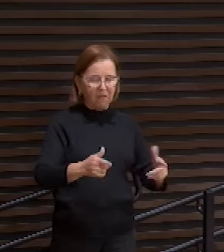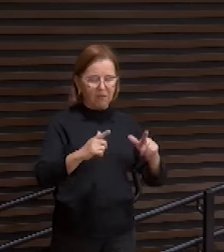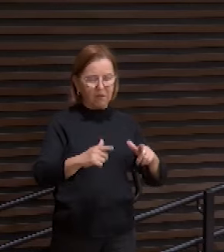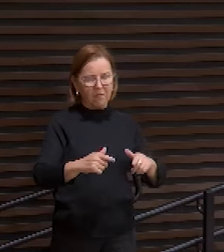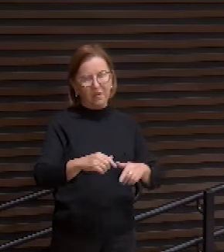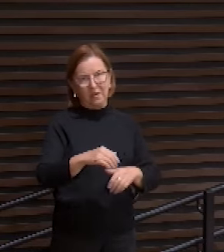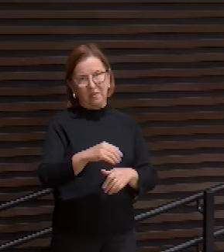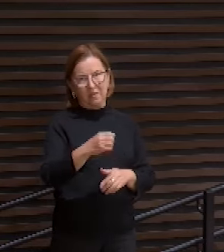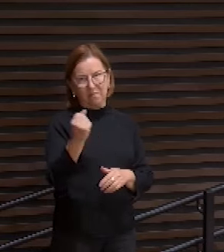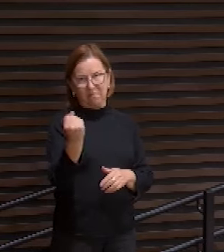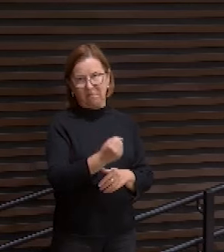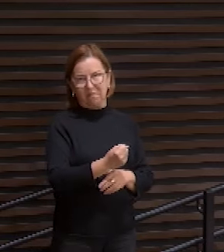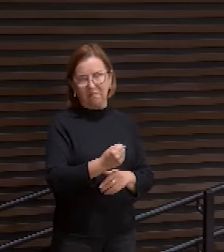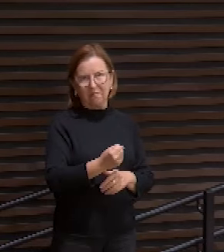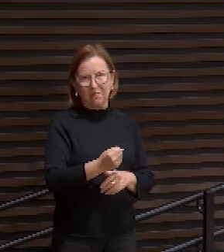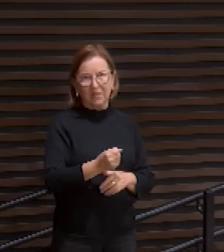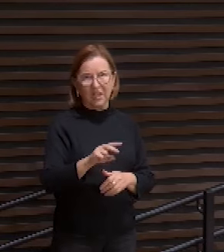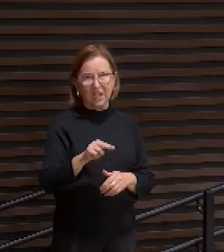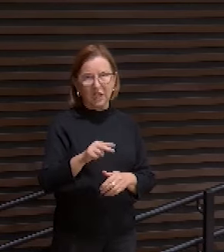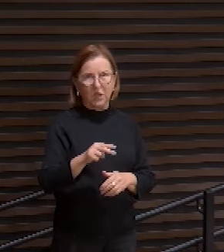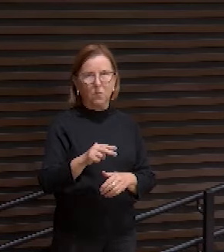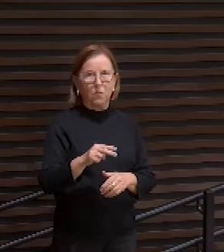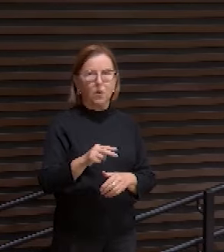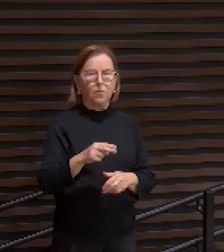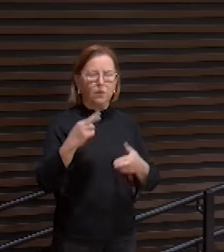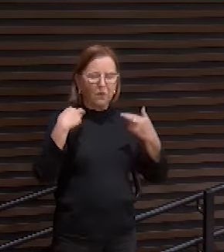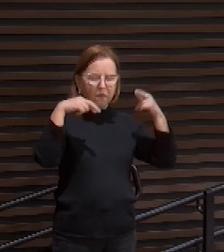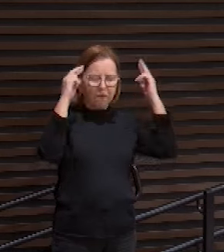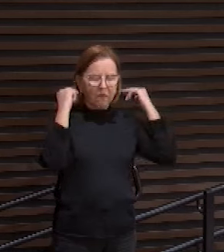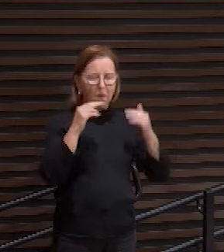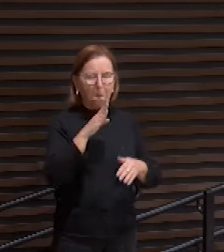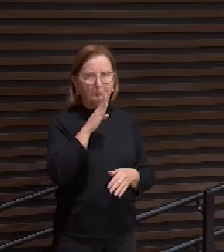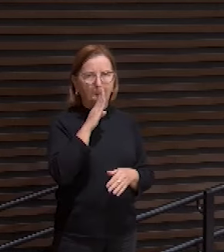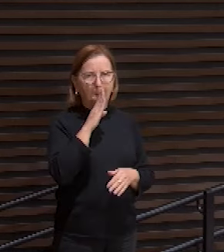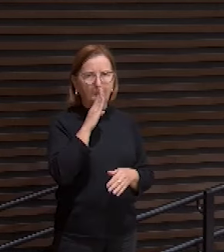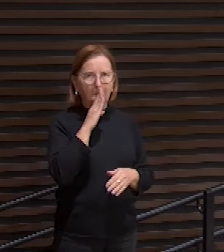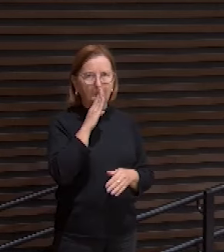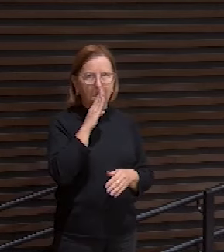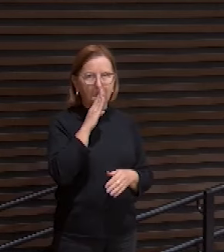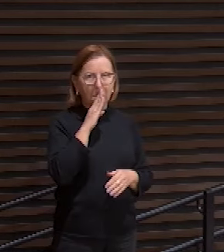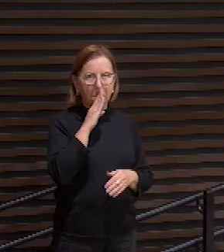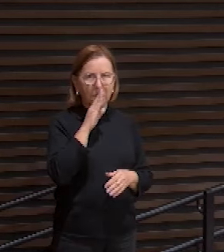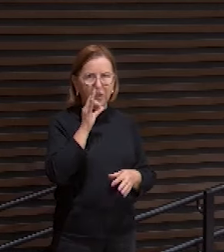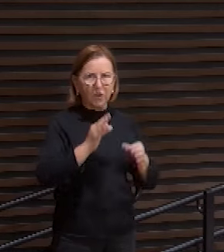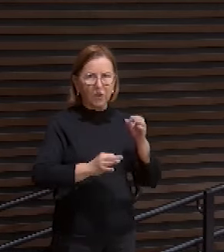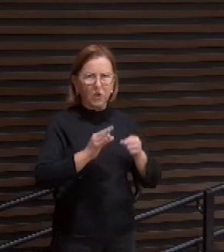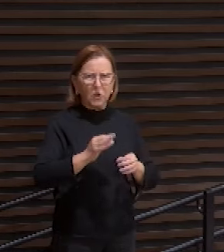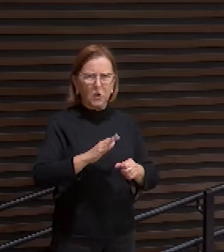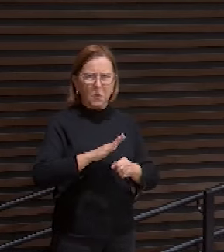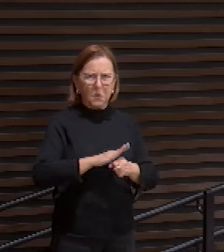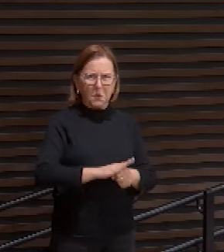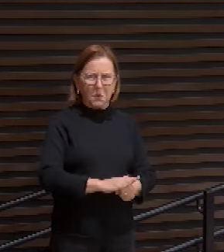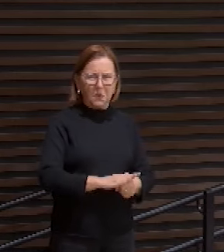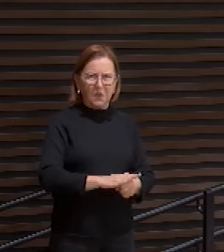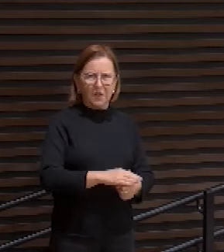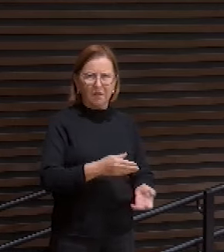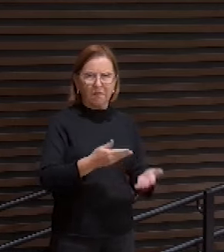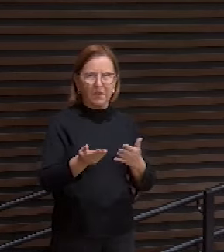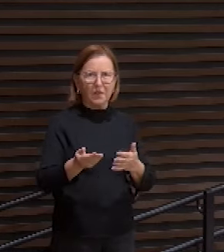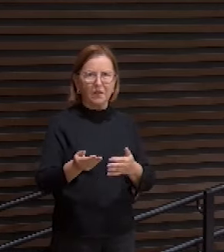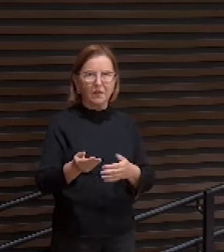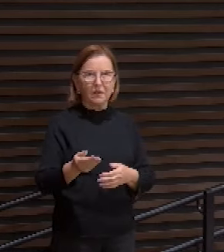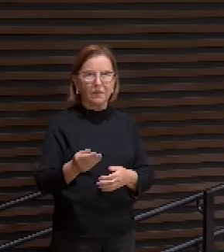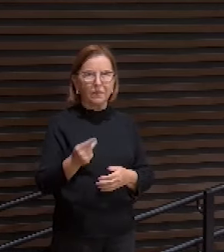muda perante os seus tosqueadores, ele não abriu a boca. Por juiz opressor foi arrebatado e da sua linhagem quem